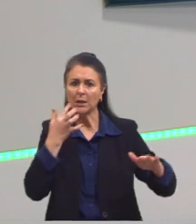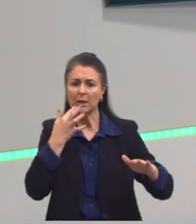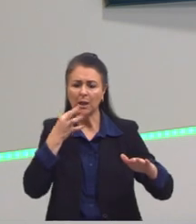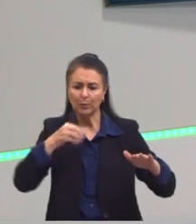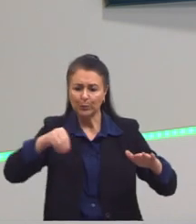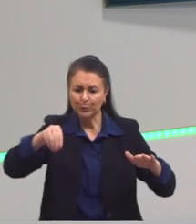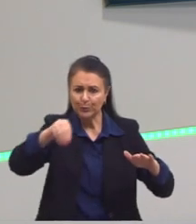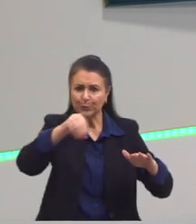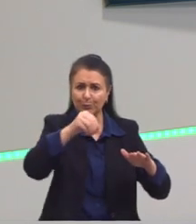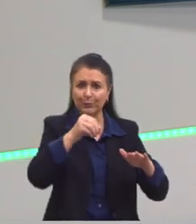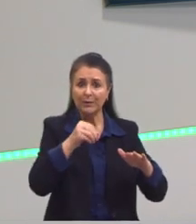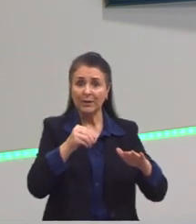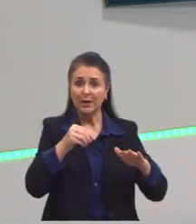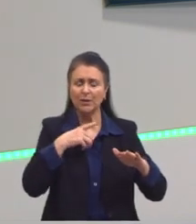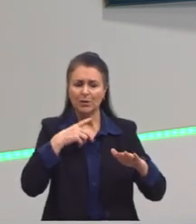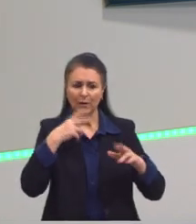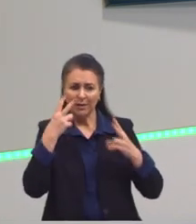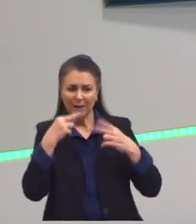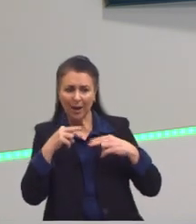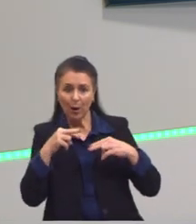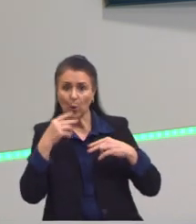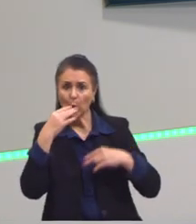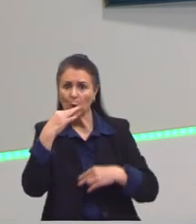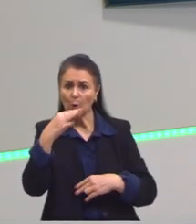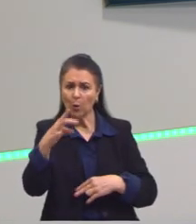visualmente até cores diferentes.